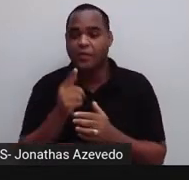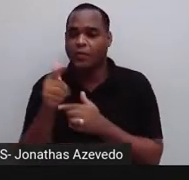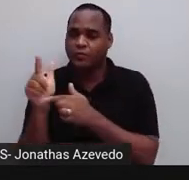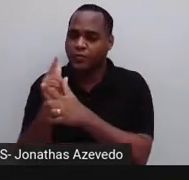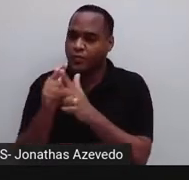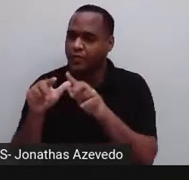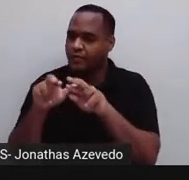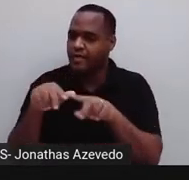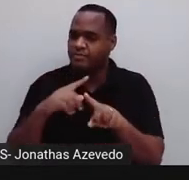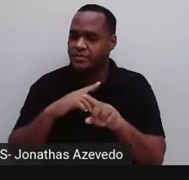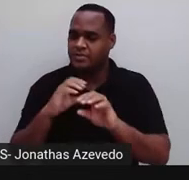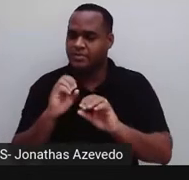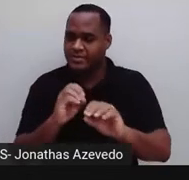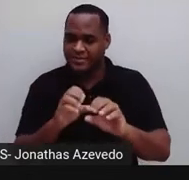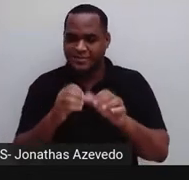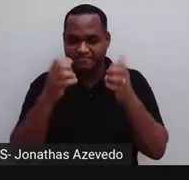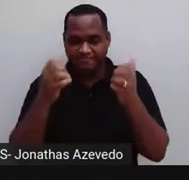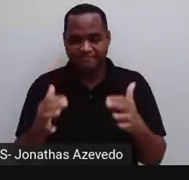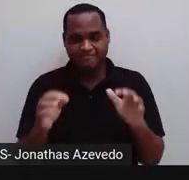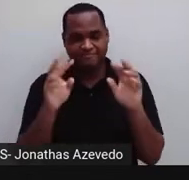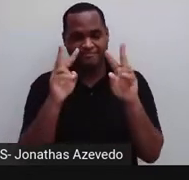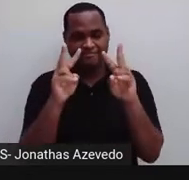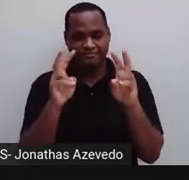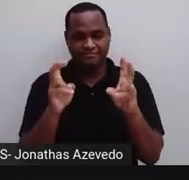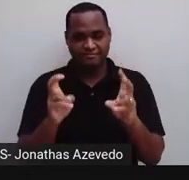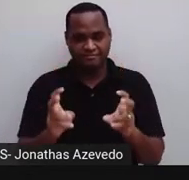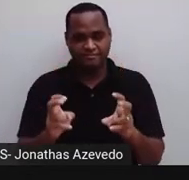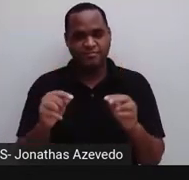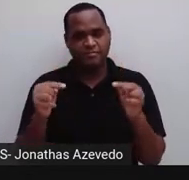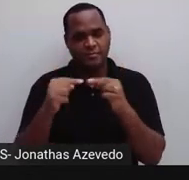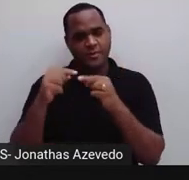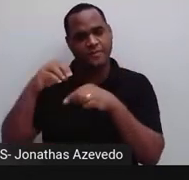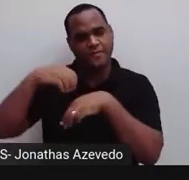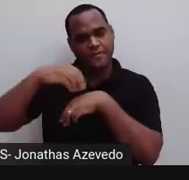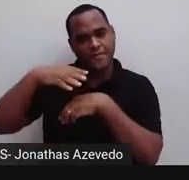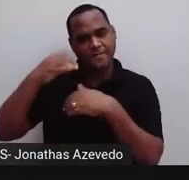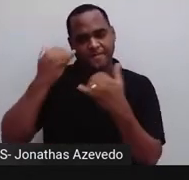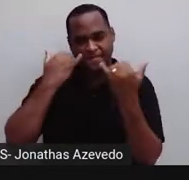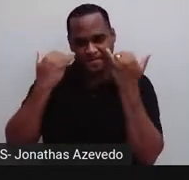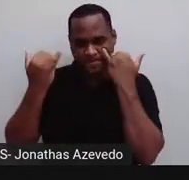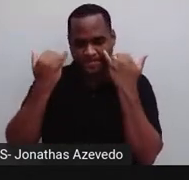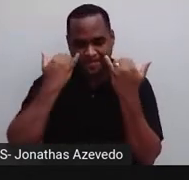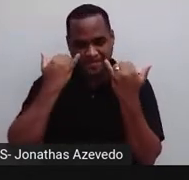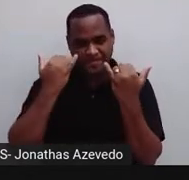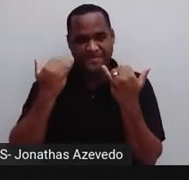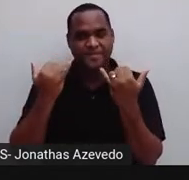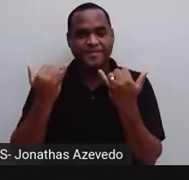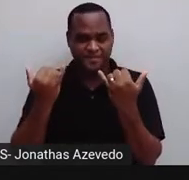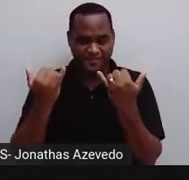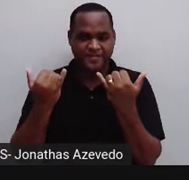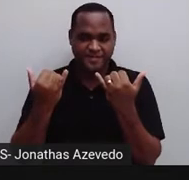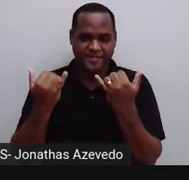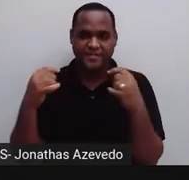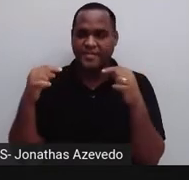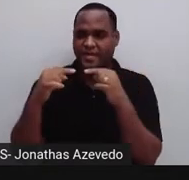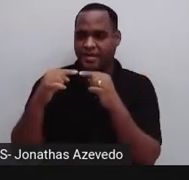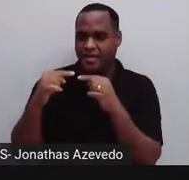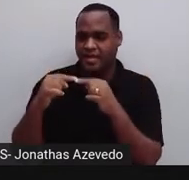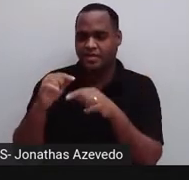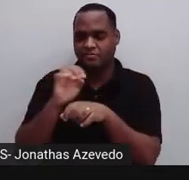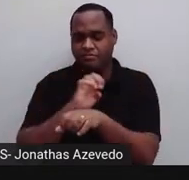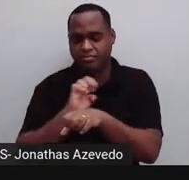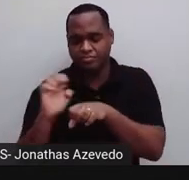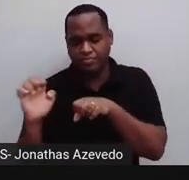tratou de assuntos sobre tratamento da informação e aí dentro tem a estatística e a